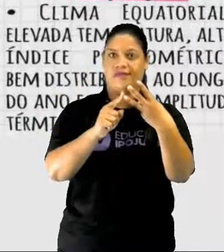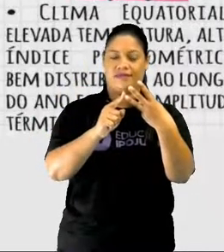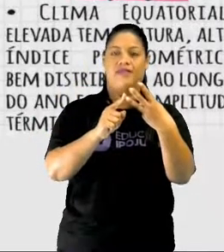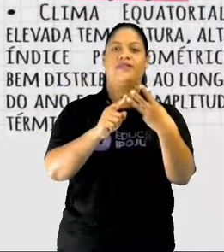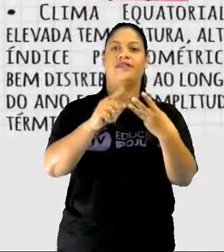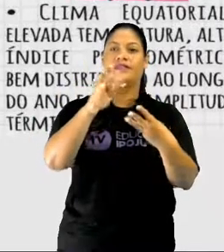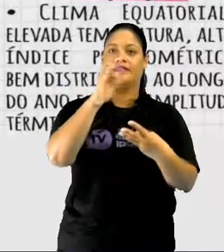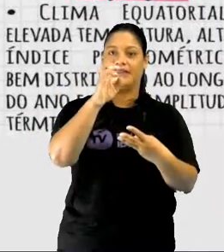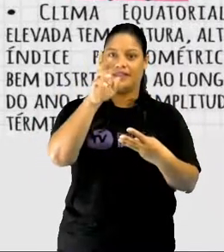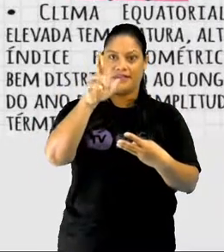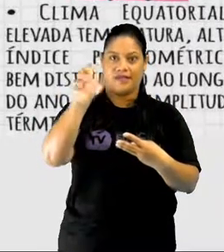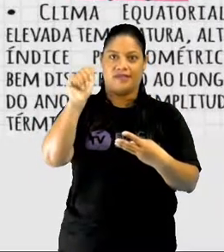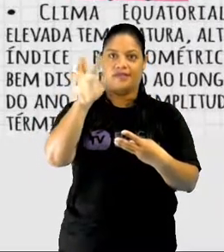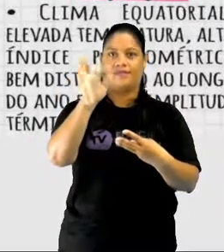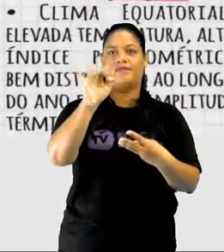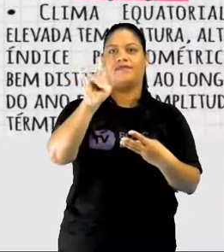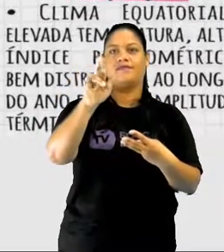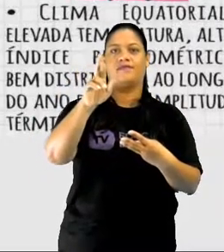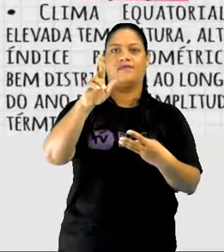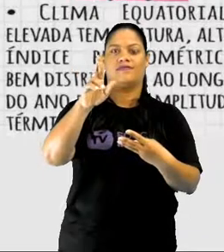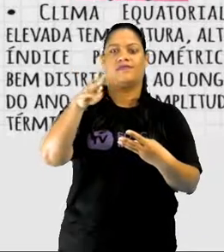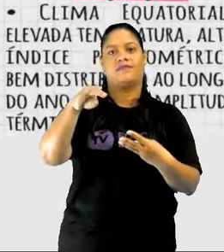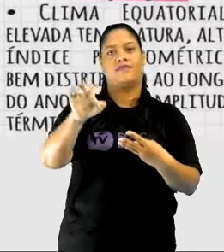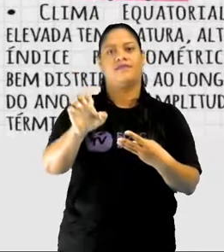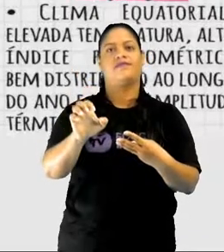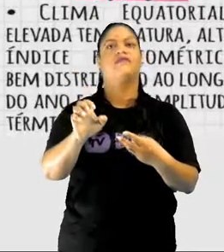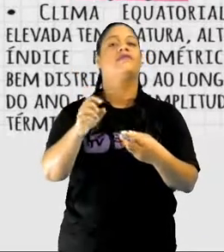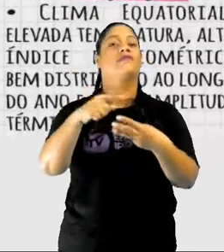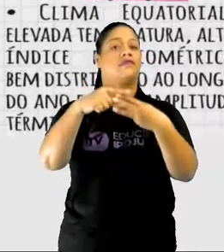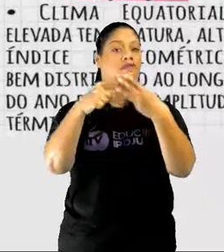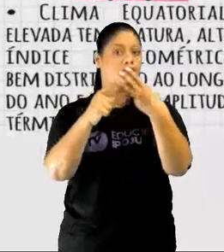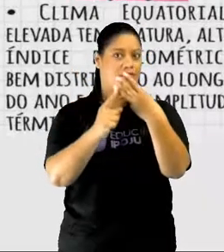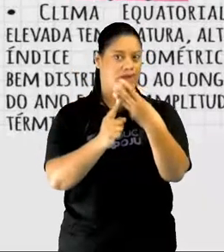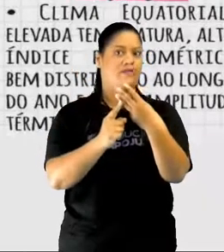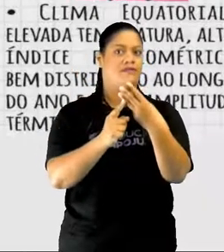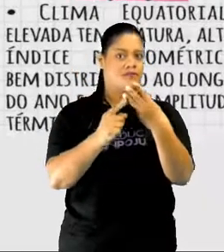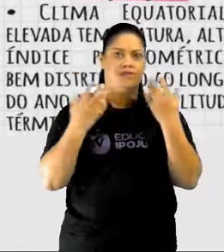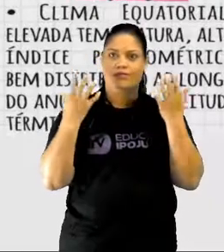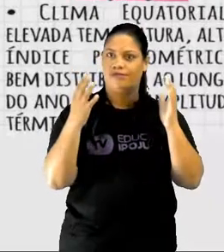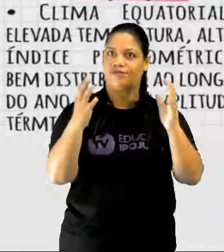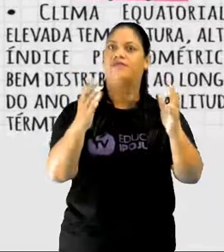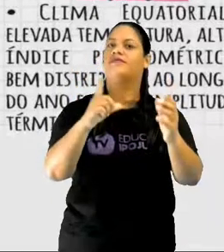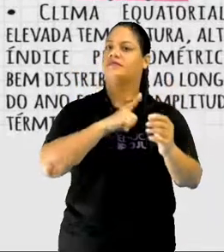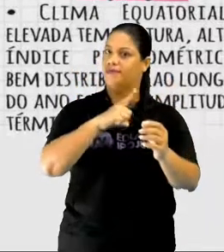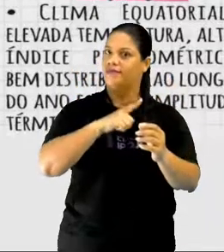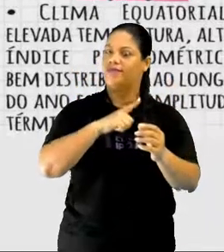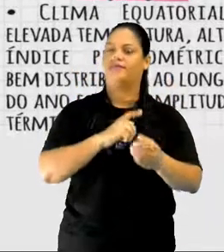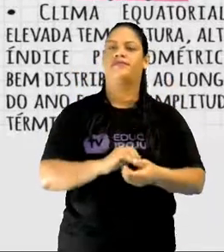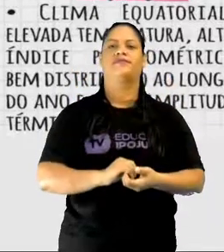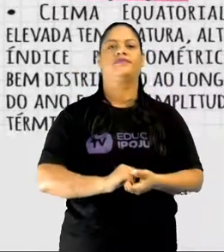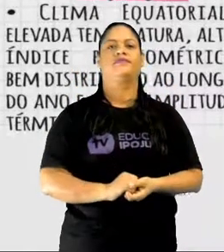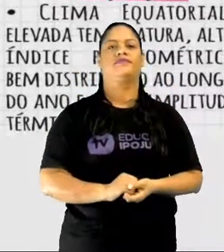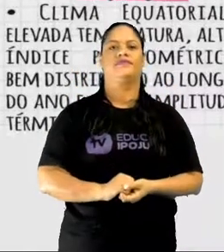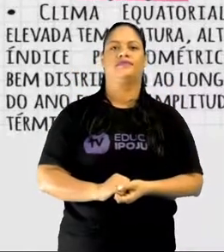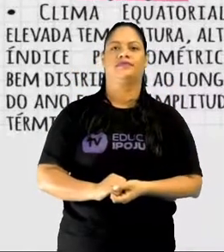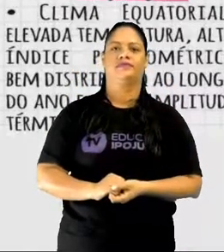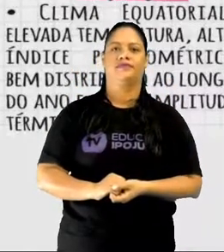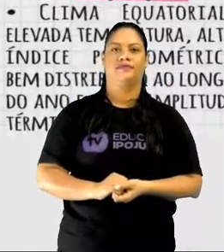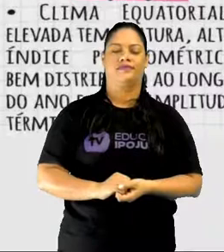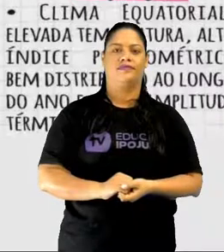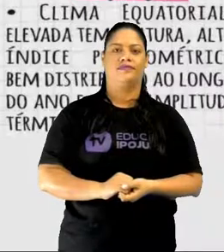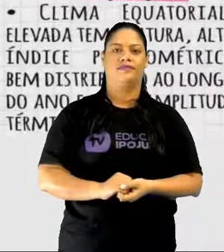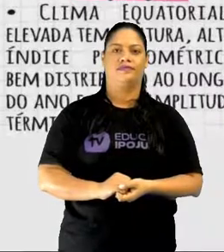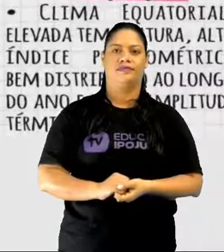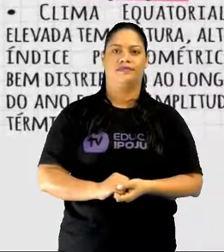Firme. Que são os três tipos de mata que a gente encontra na região amazônica. Com